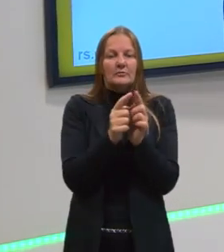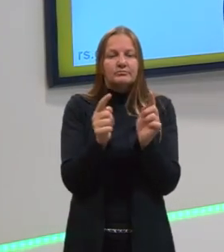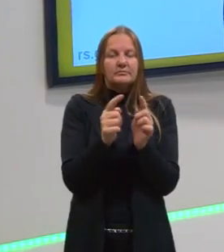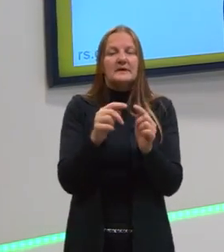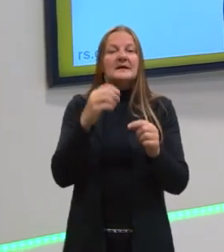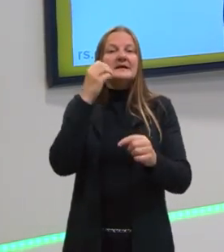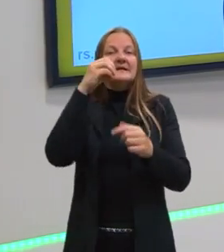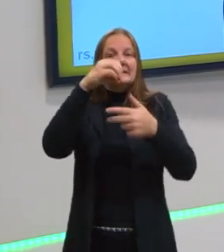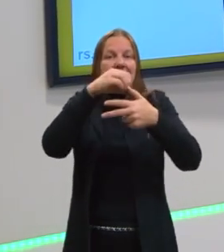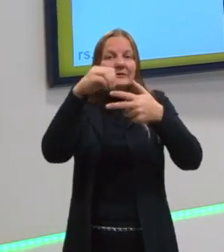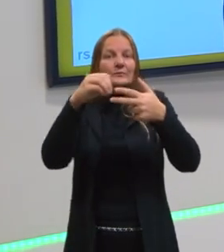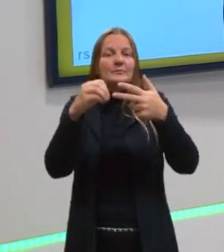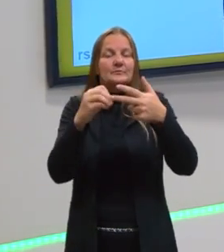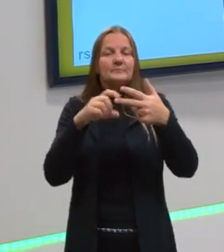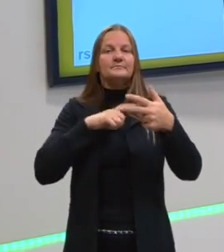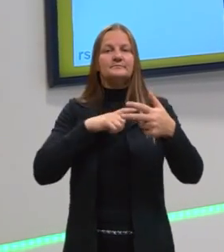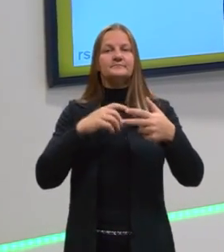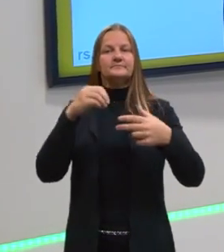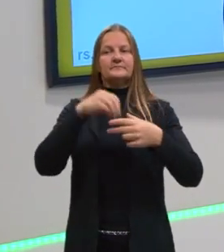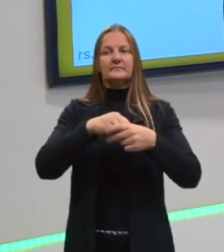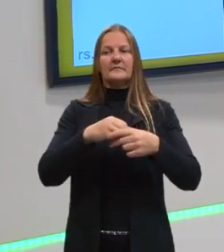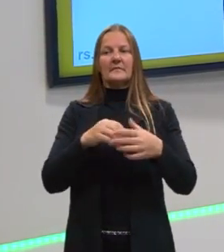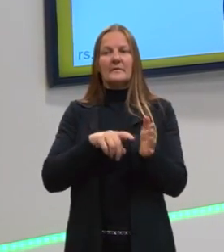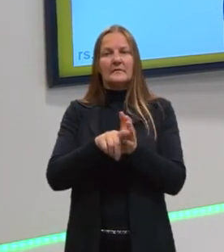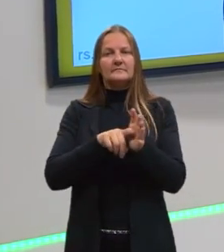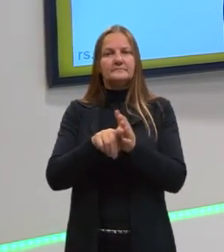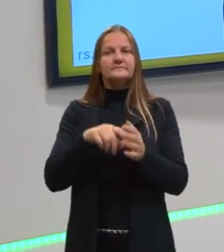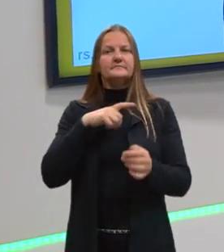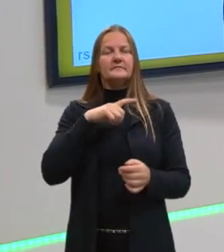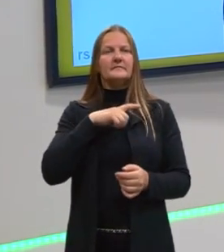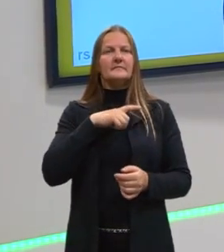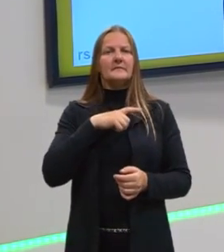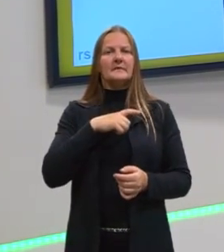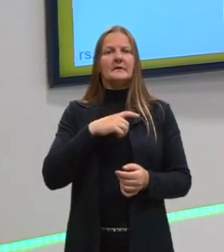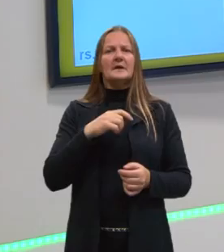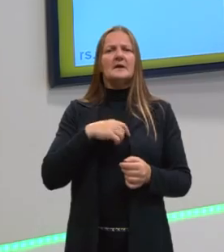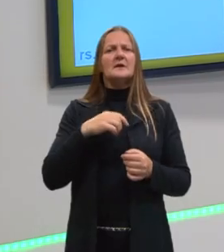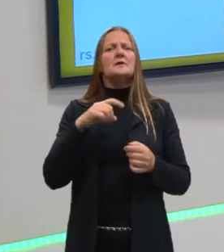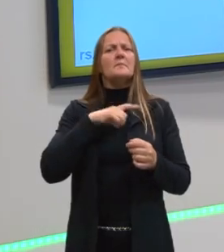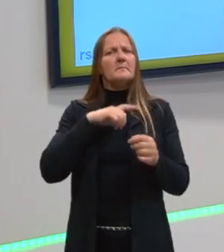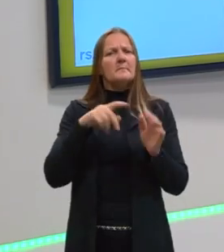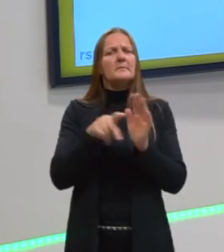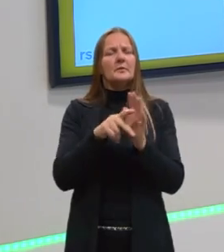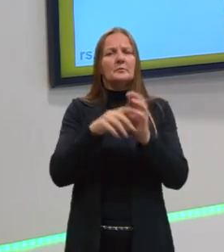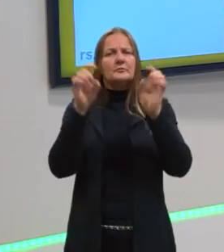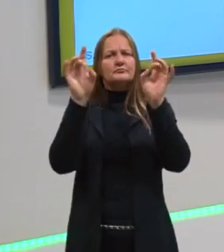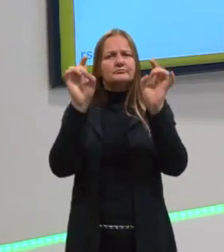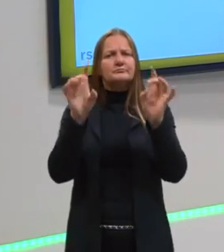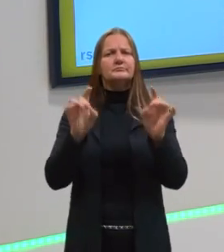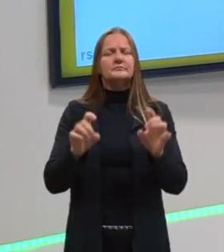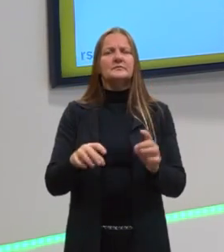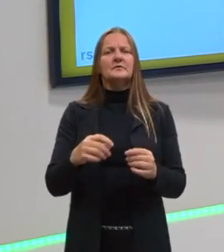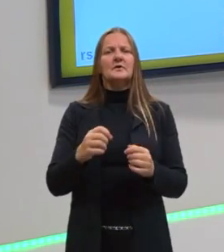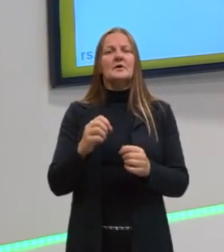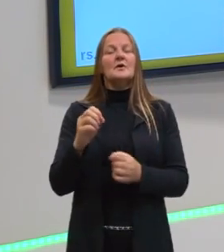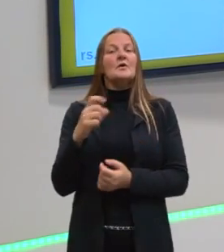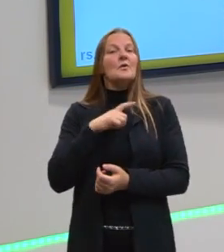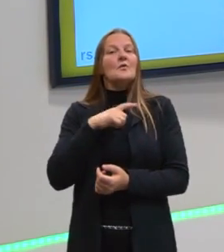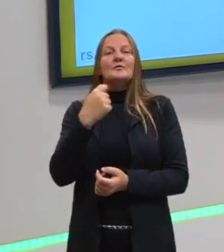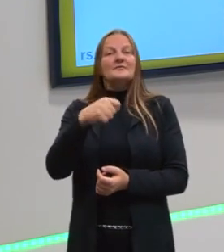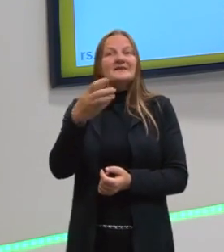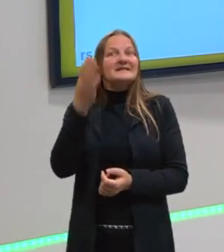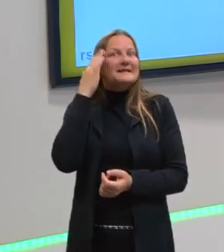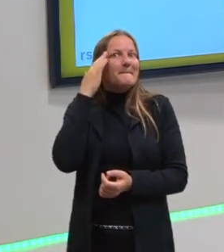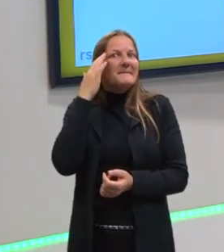Enem, quando a gente tem uma questão desse tipo, geralmente ela já vai apresentar os coeficientes para vocês. Então, não são valores que vocês precisam,